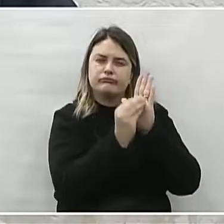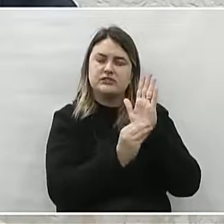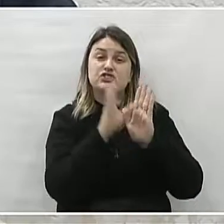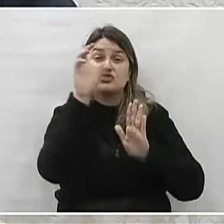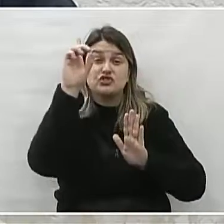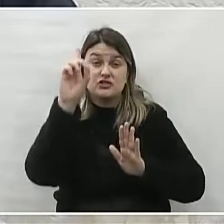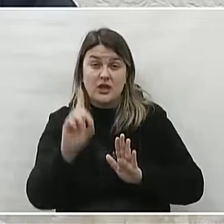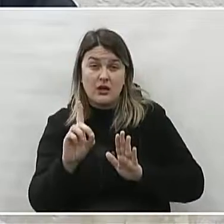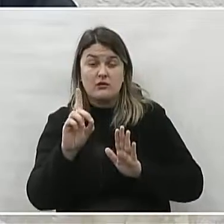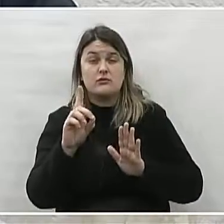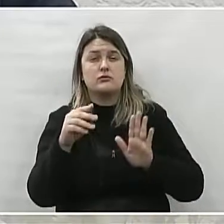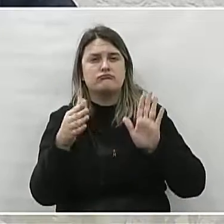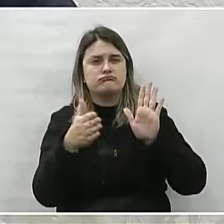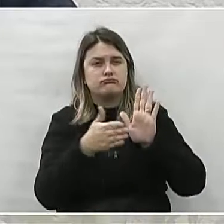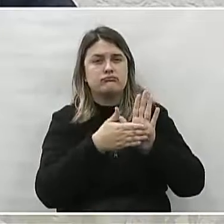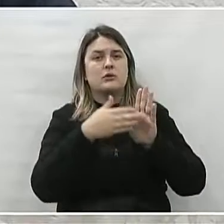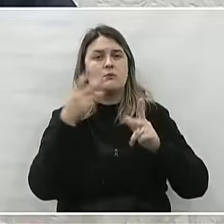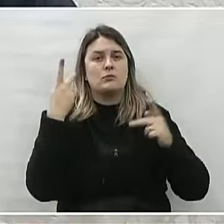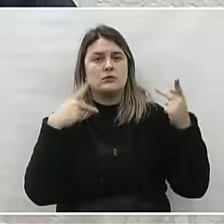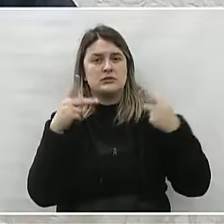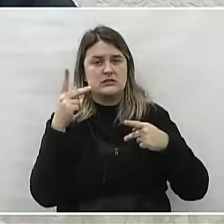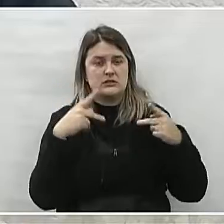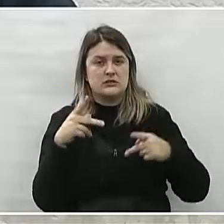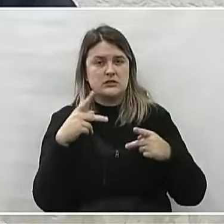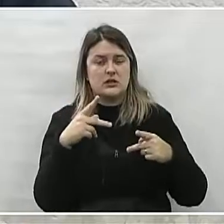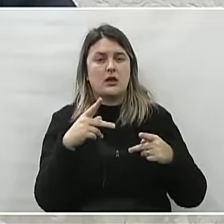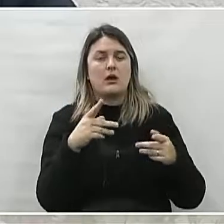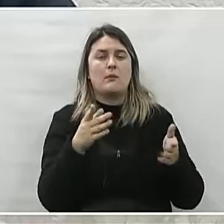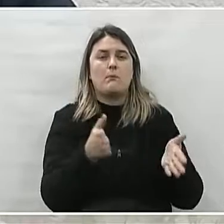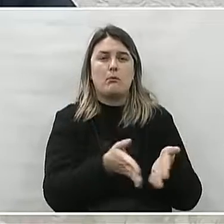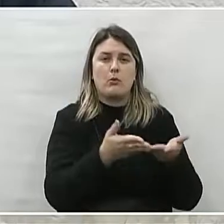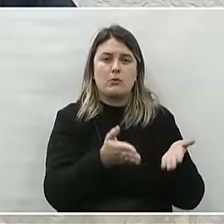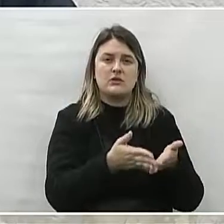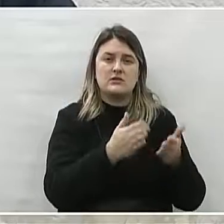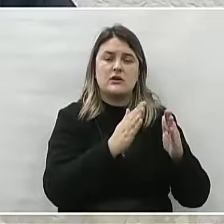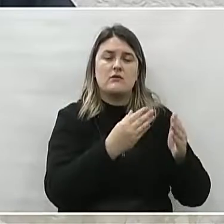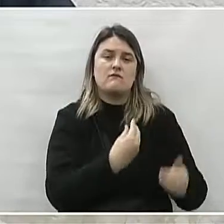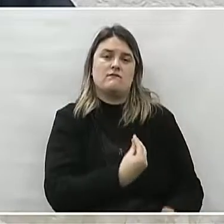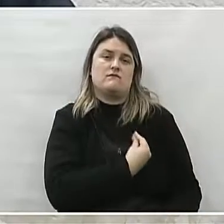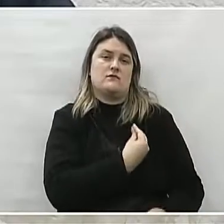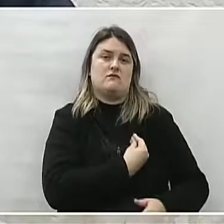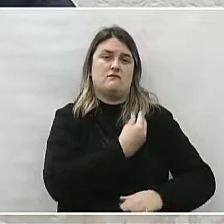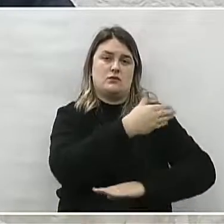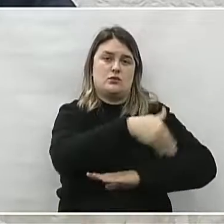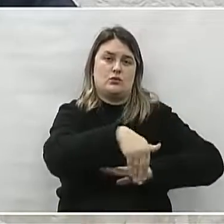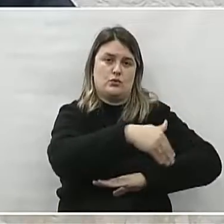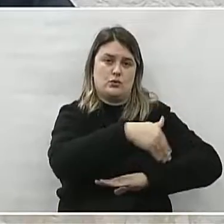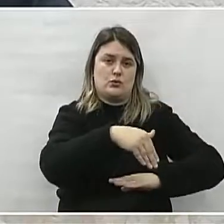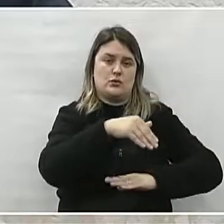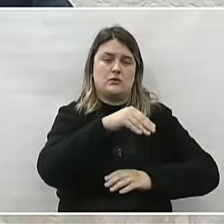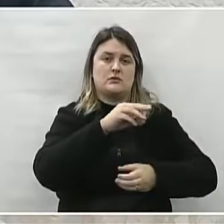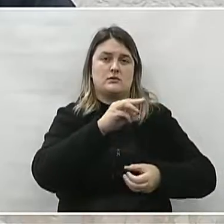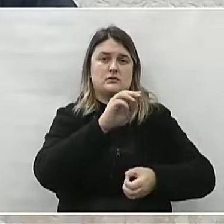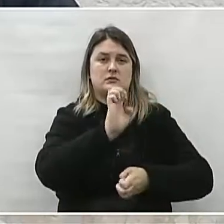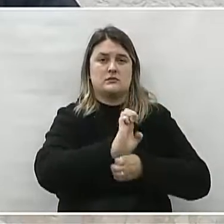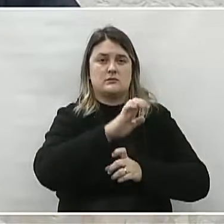consolida a política municipal para a população em situação de rua em União da Vitória, Paraná.